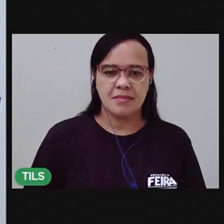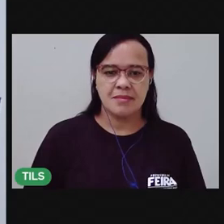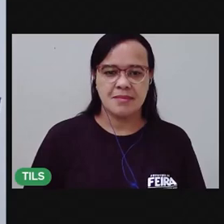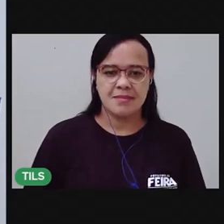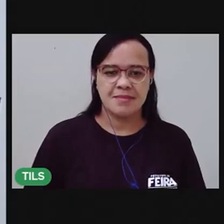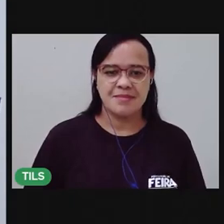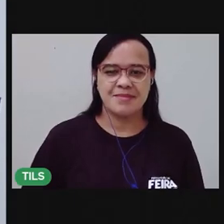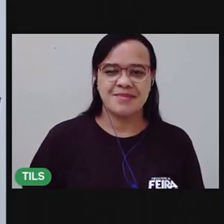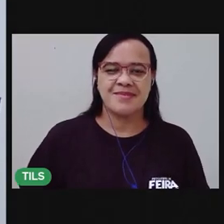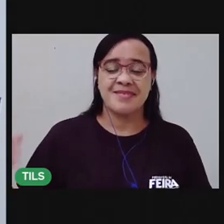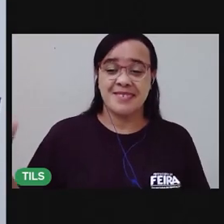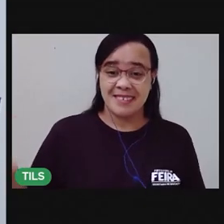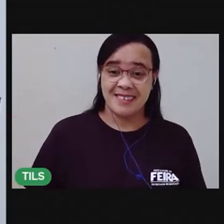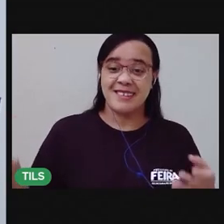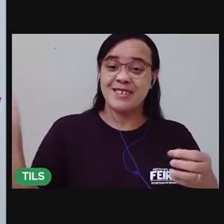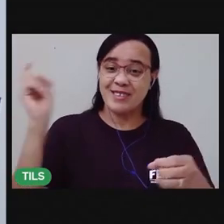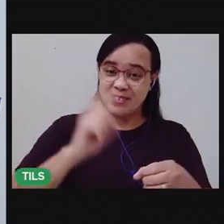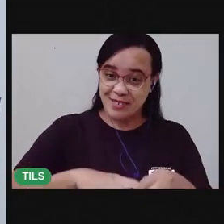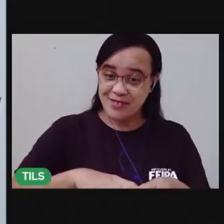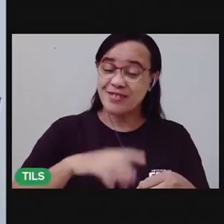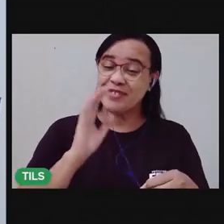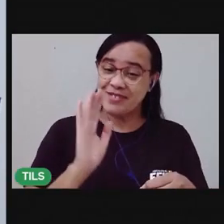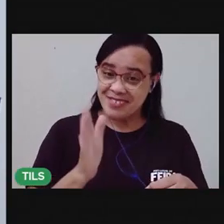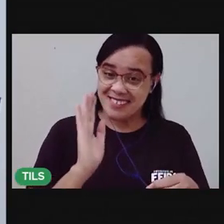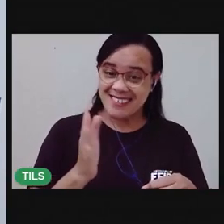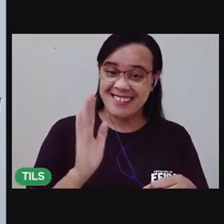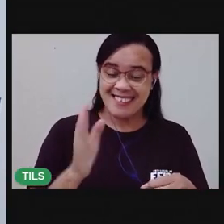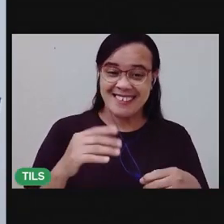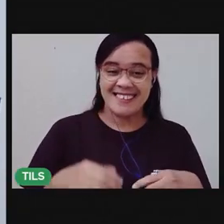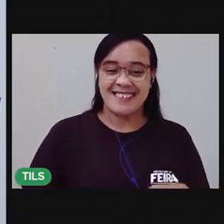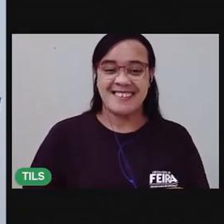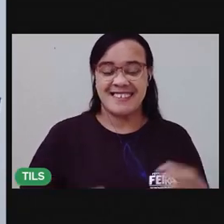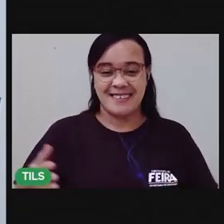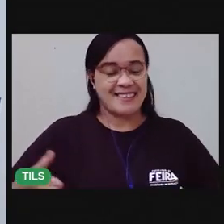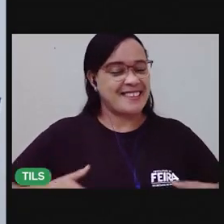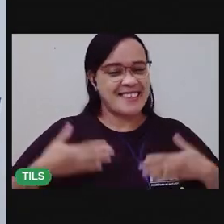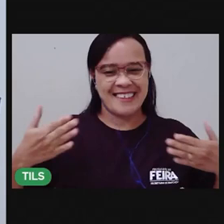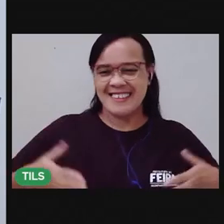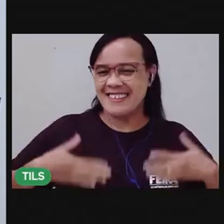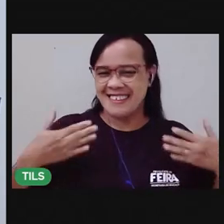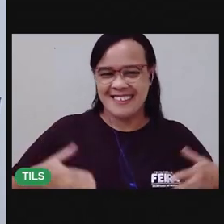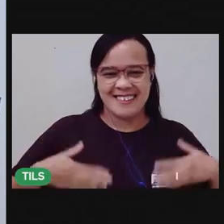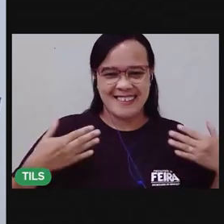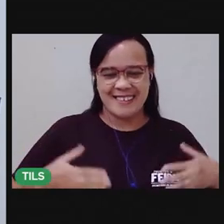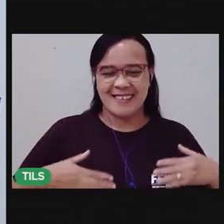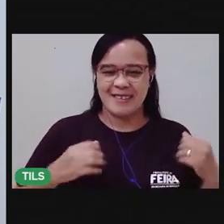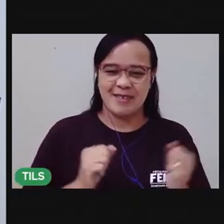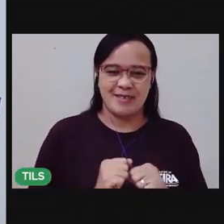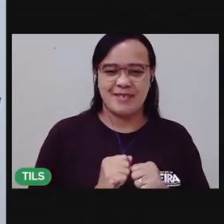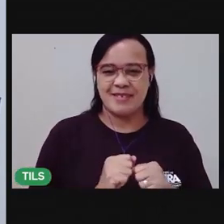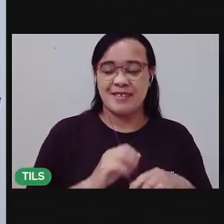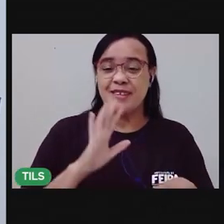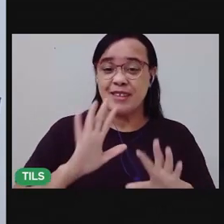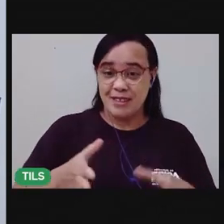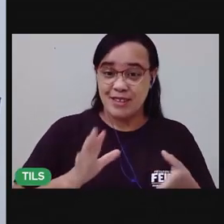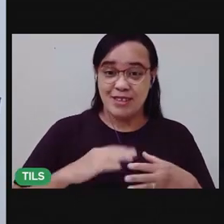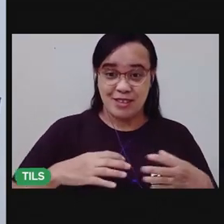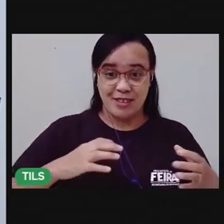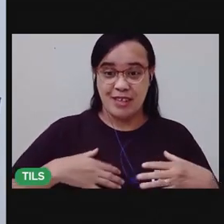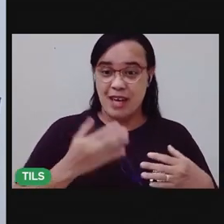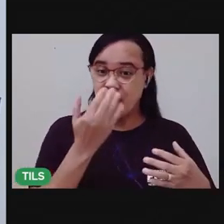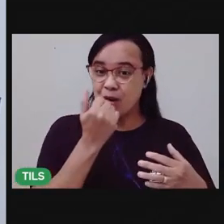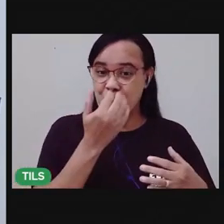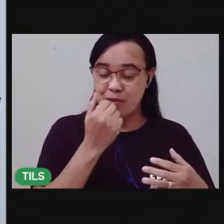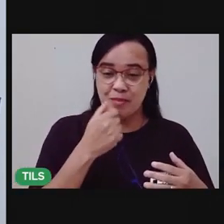Estamos de volta. Se anime, já está aí de barriga cheia, que você já fez um